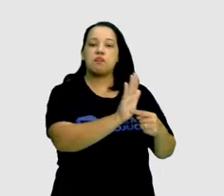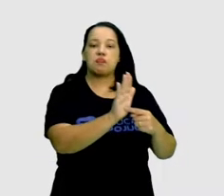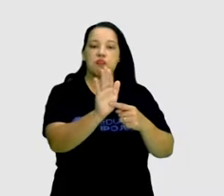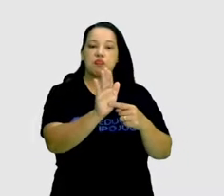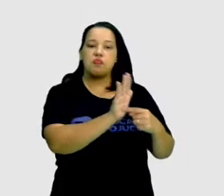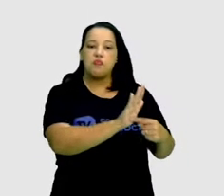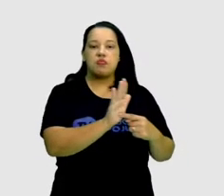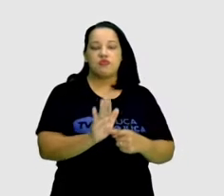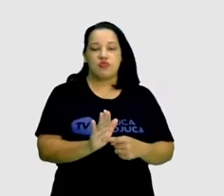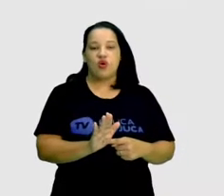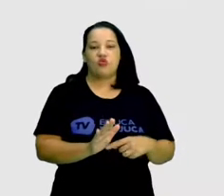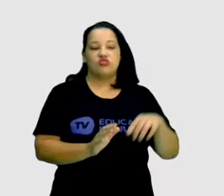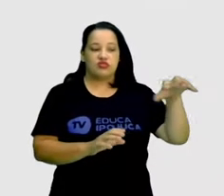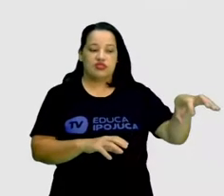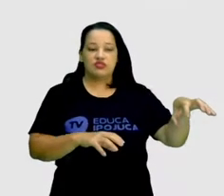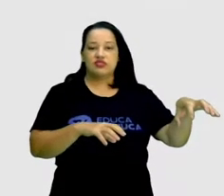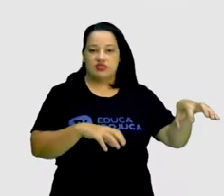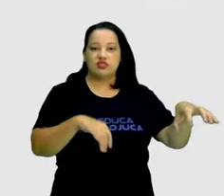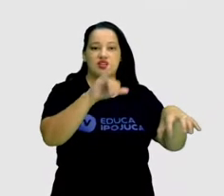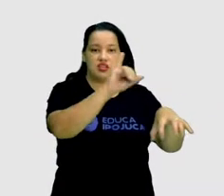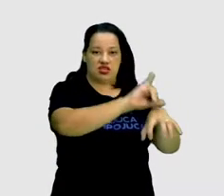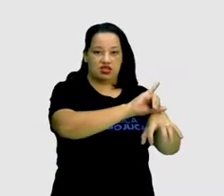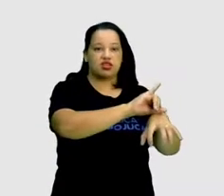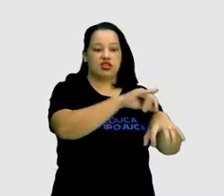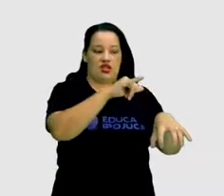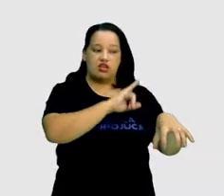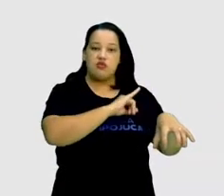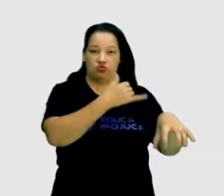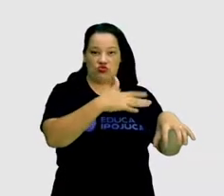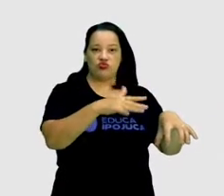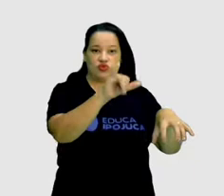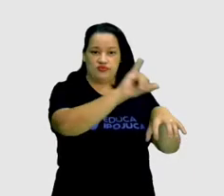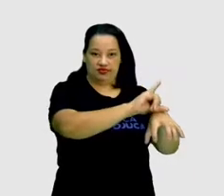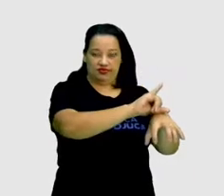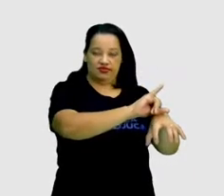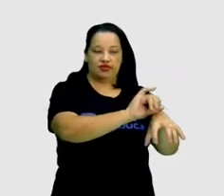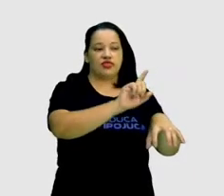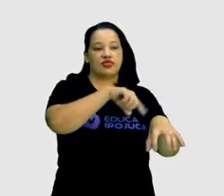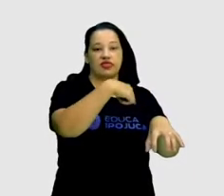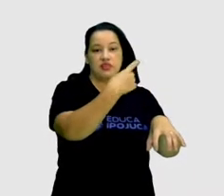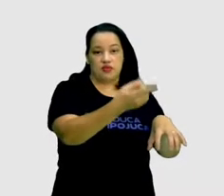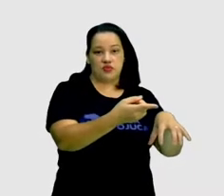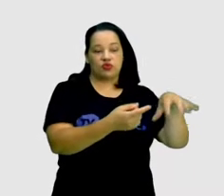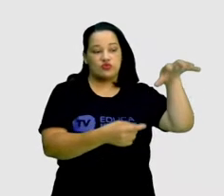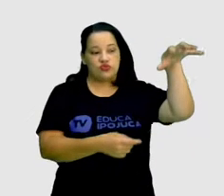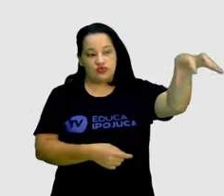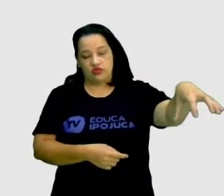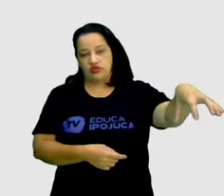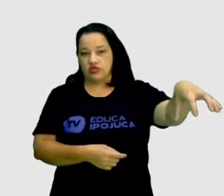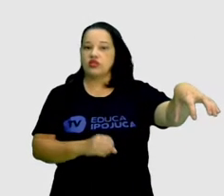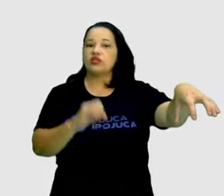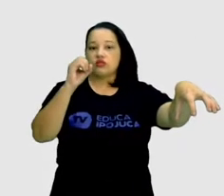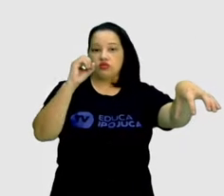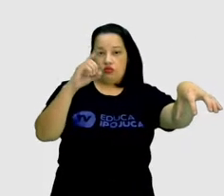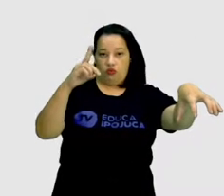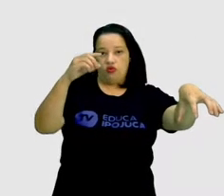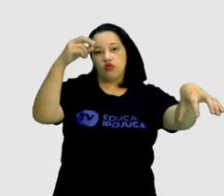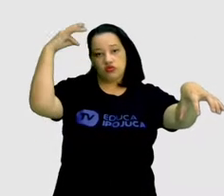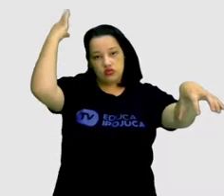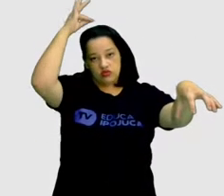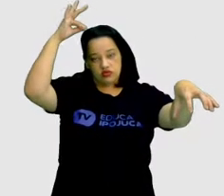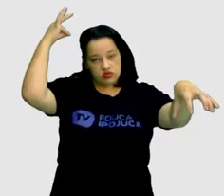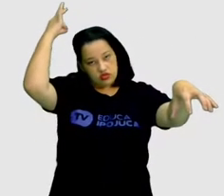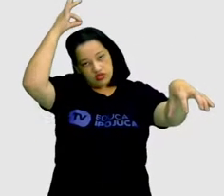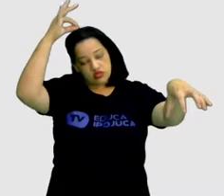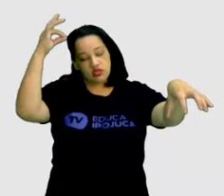Primeira seta aqui acima, temos Ipojuca-sede. Aqui no centro, temos Nossa Senhora do Ó e, um